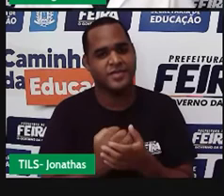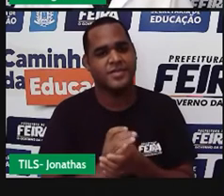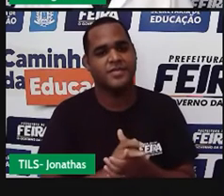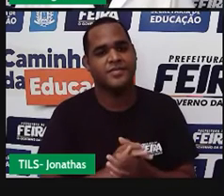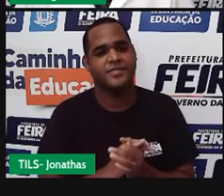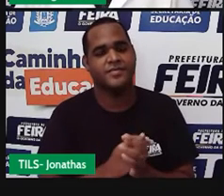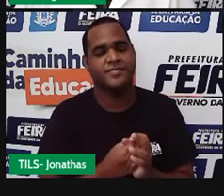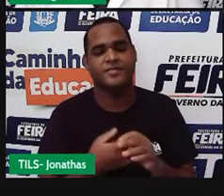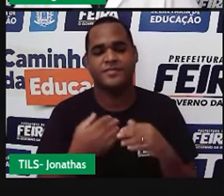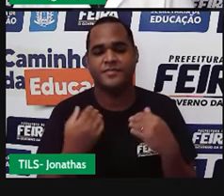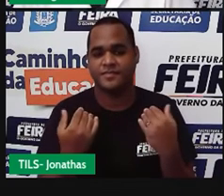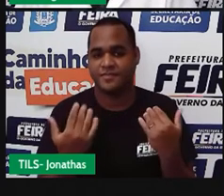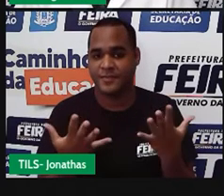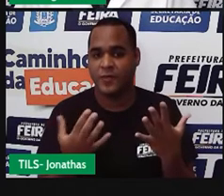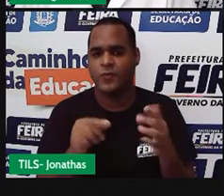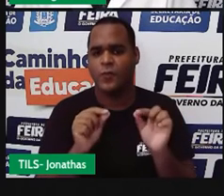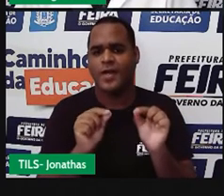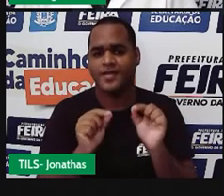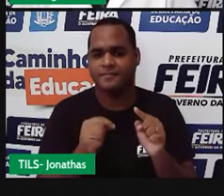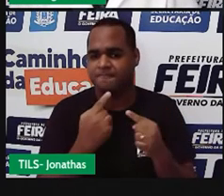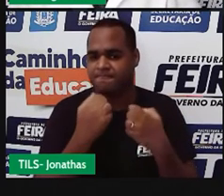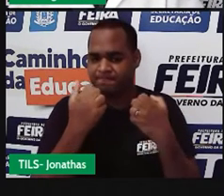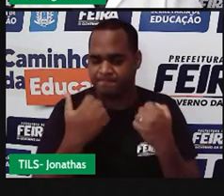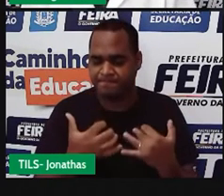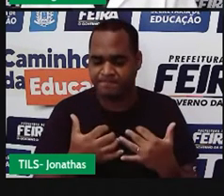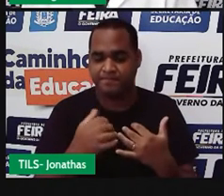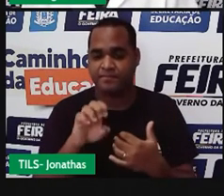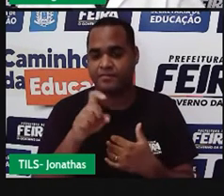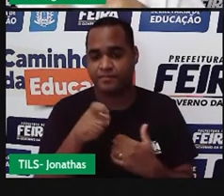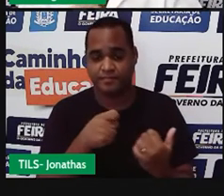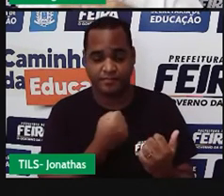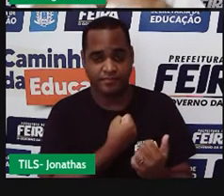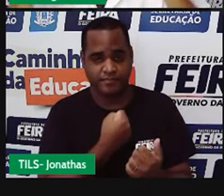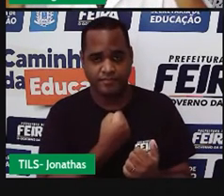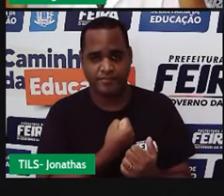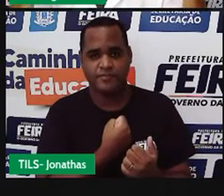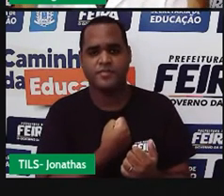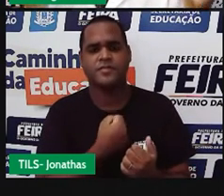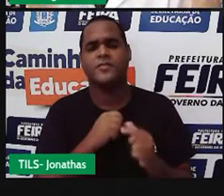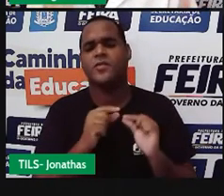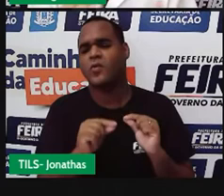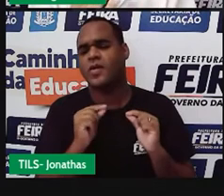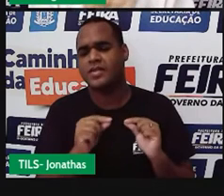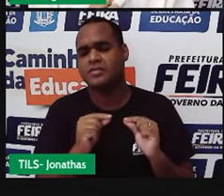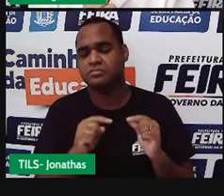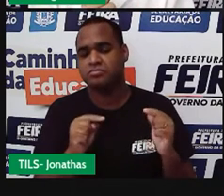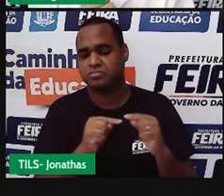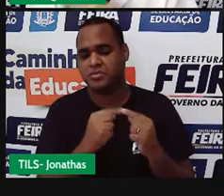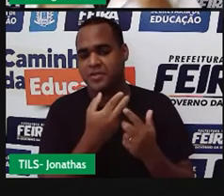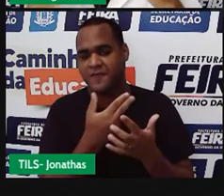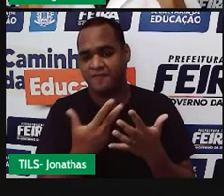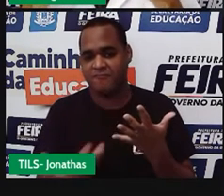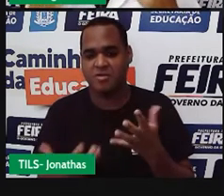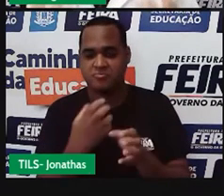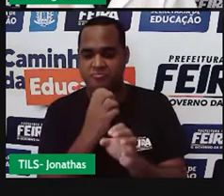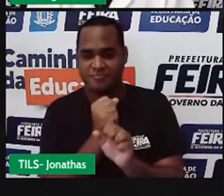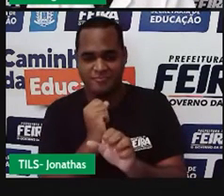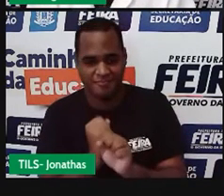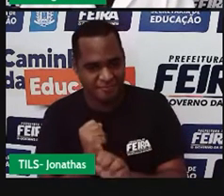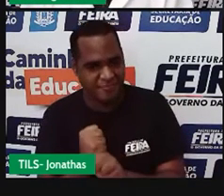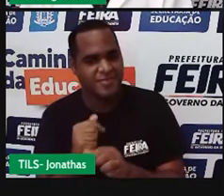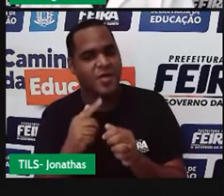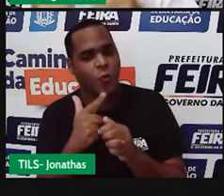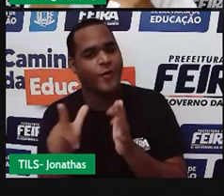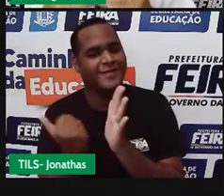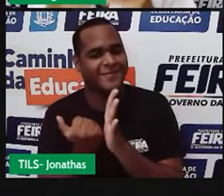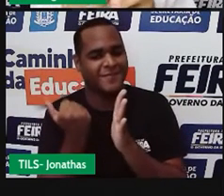para não esquecer o que é uma expressão numérica, é mais de uma conta matemática, mais de uma continha